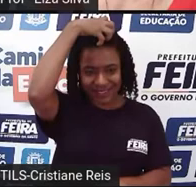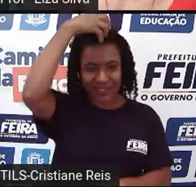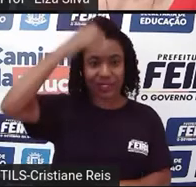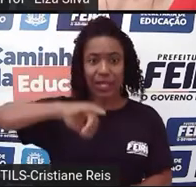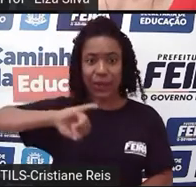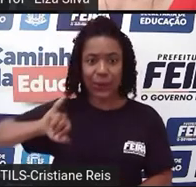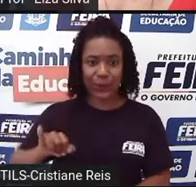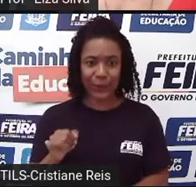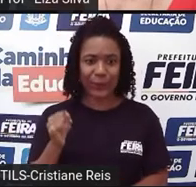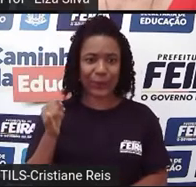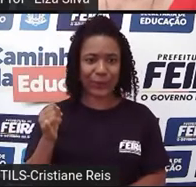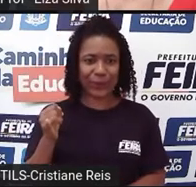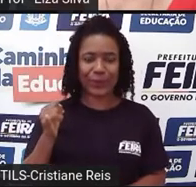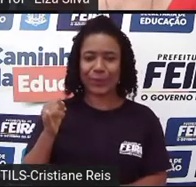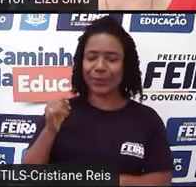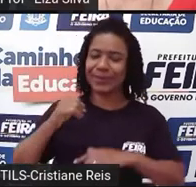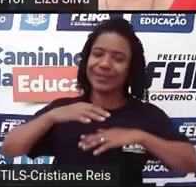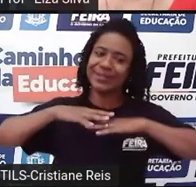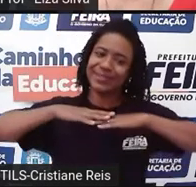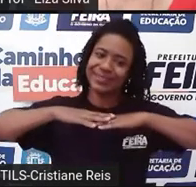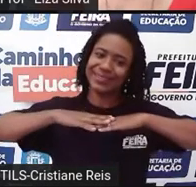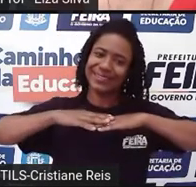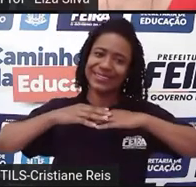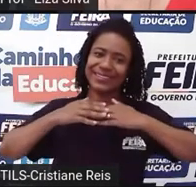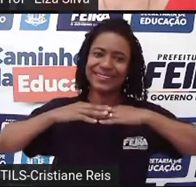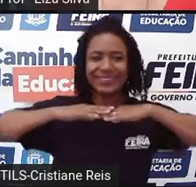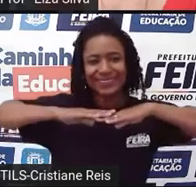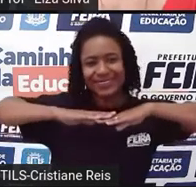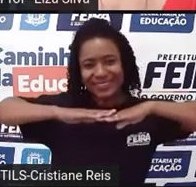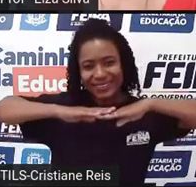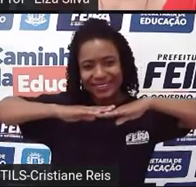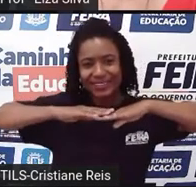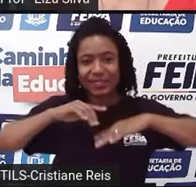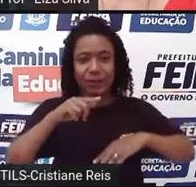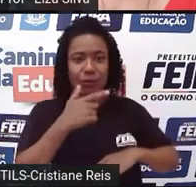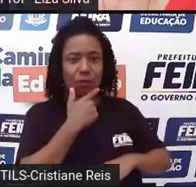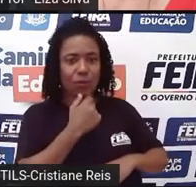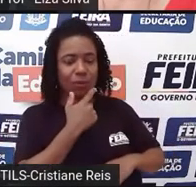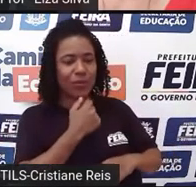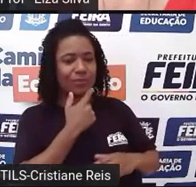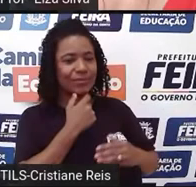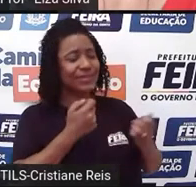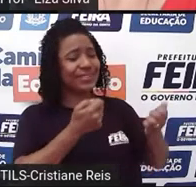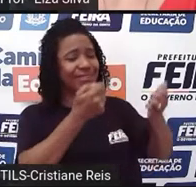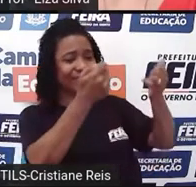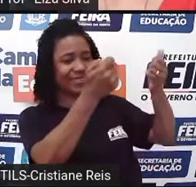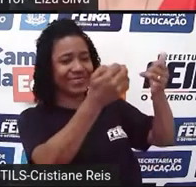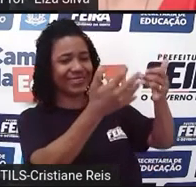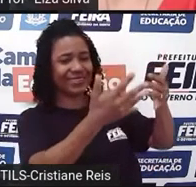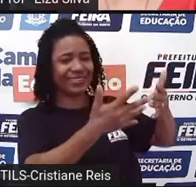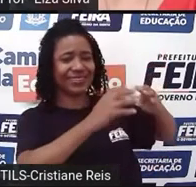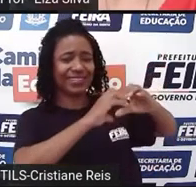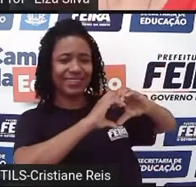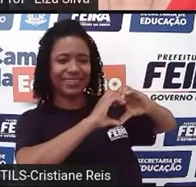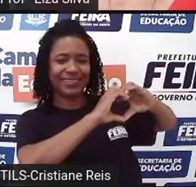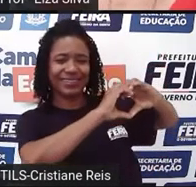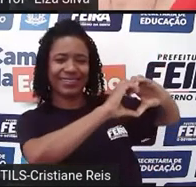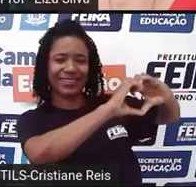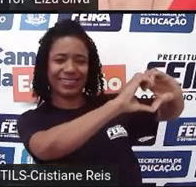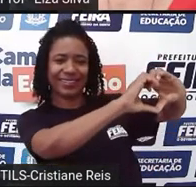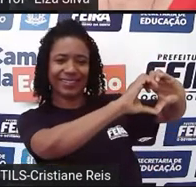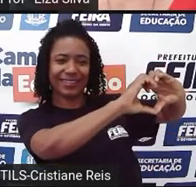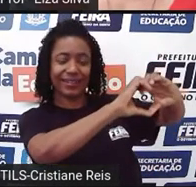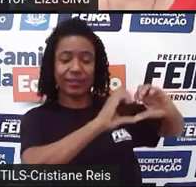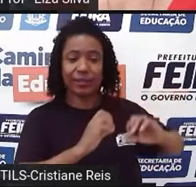possivelmente declarando o seu amor. E o cenário dessa linda e trágica história de